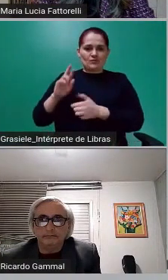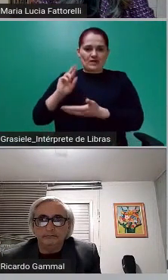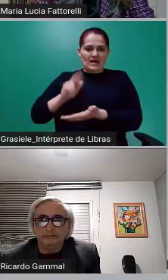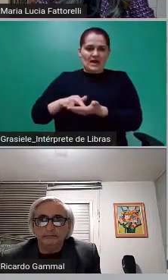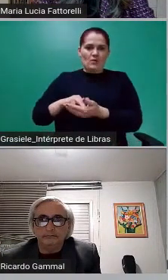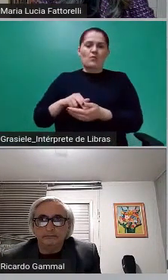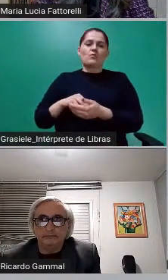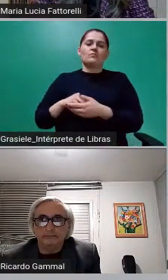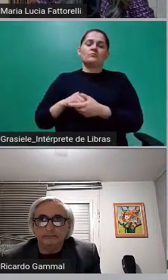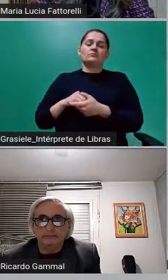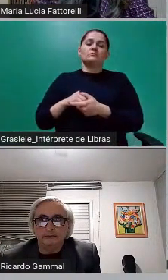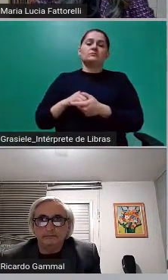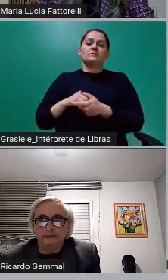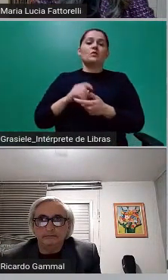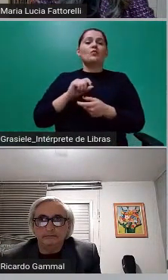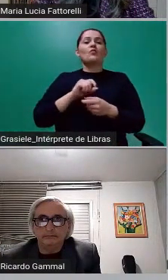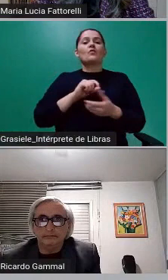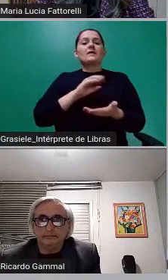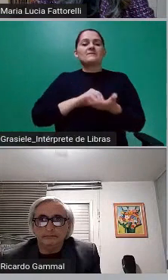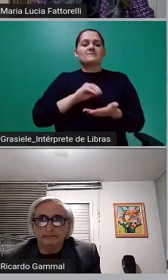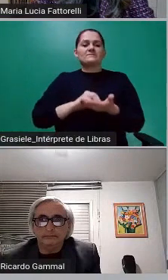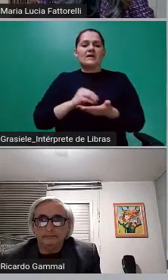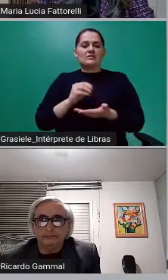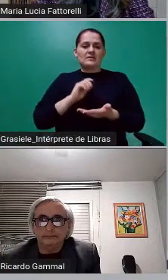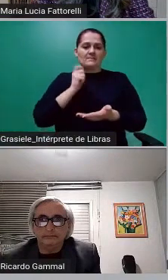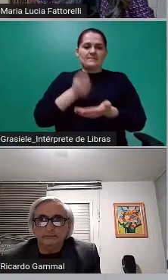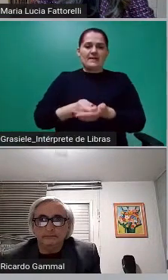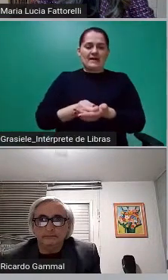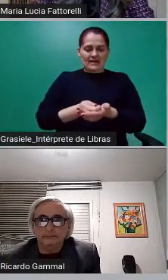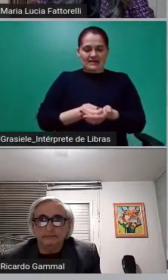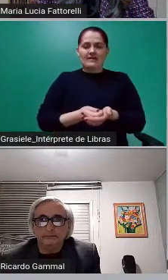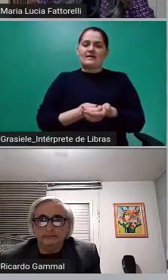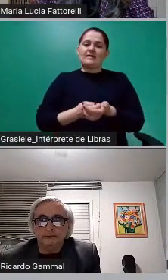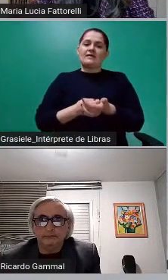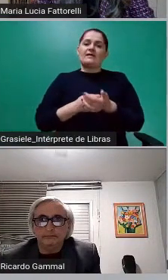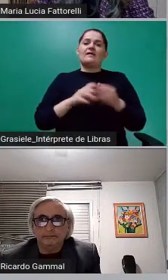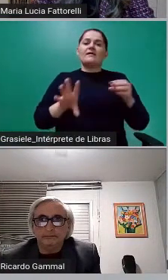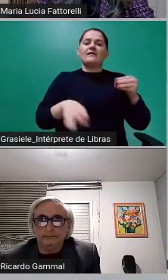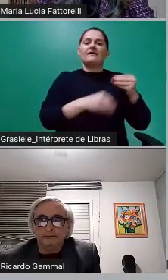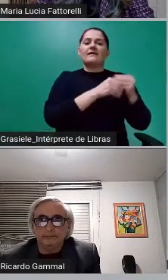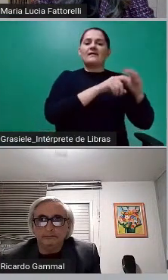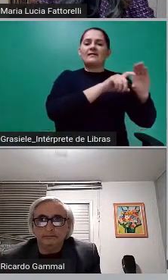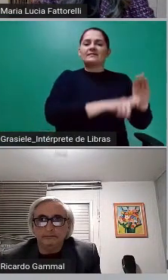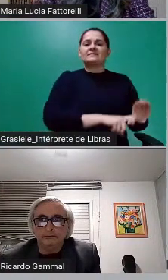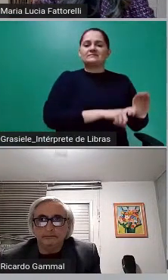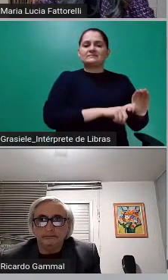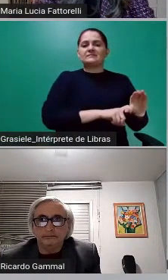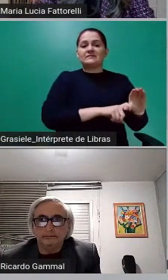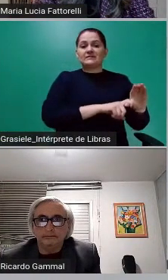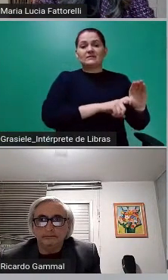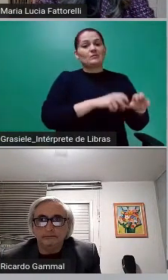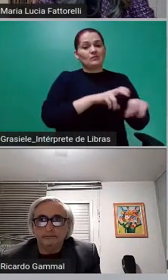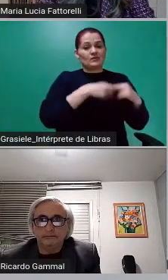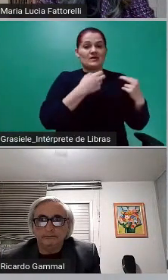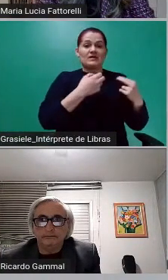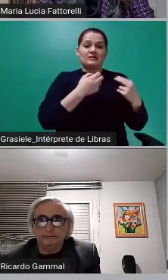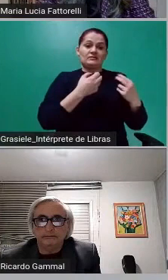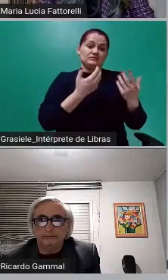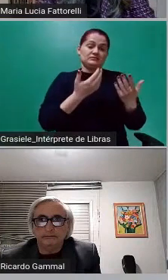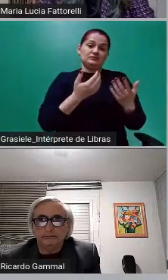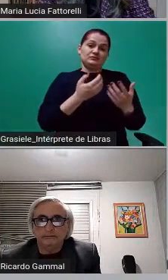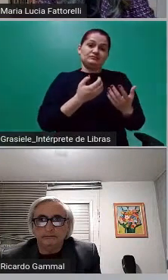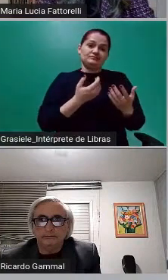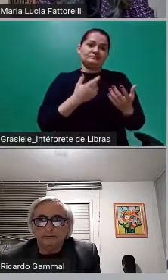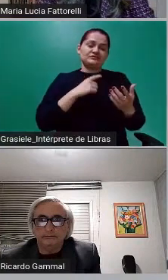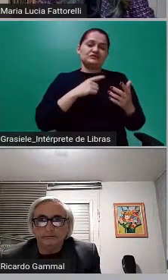devedor. Então, já que essa correção pelo IGPDI mais juros de 9% ao ano